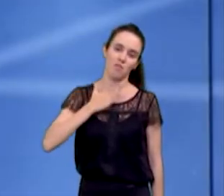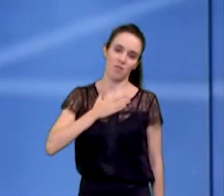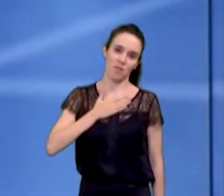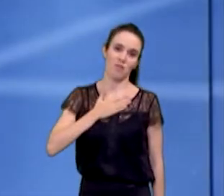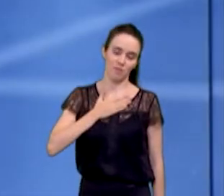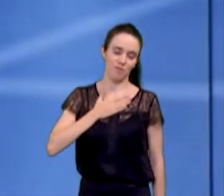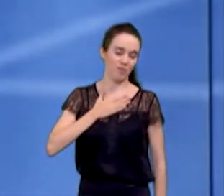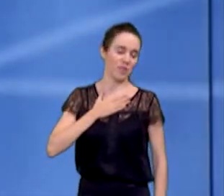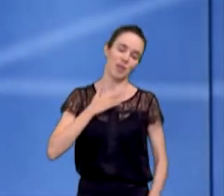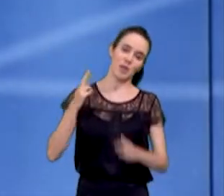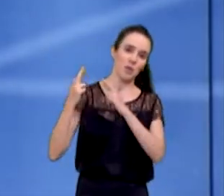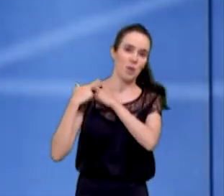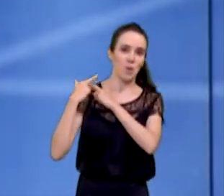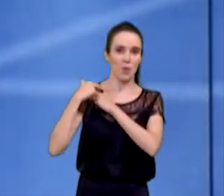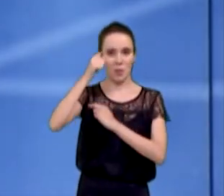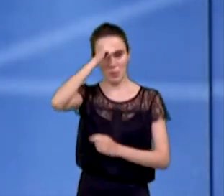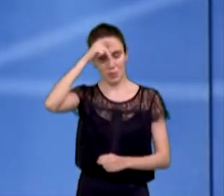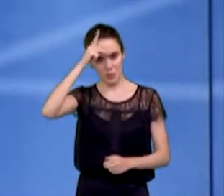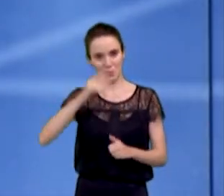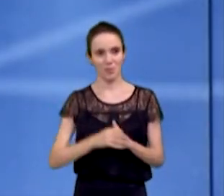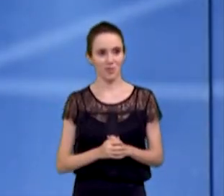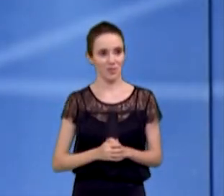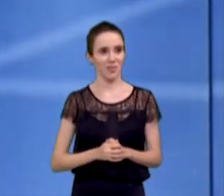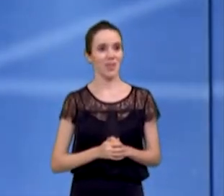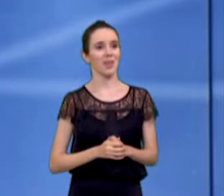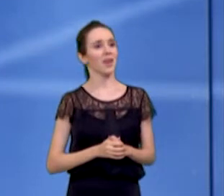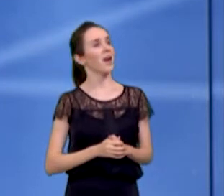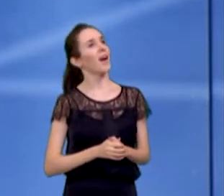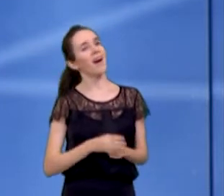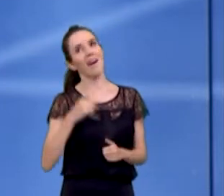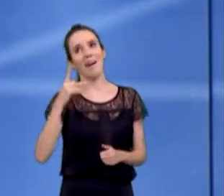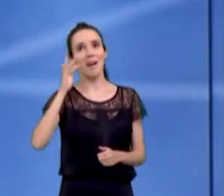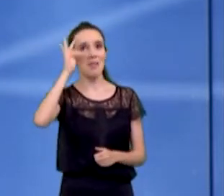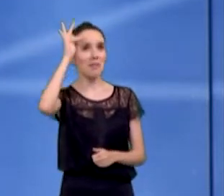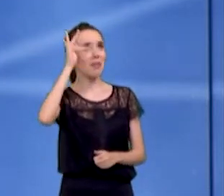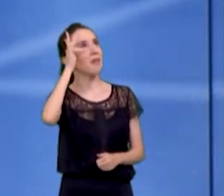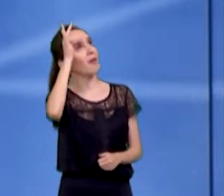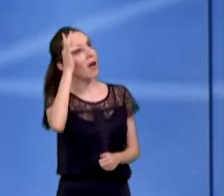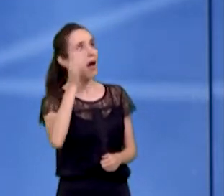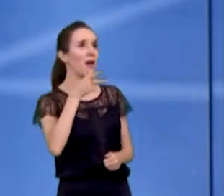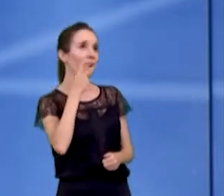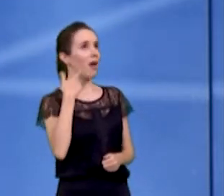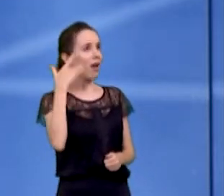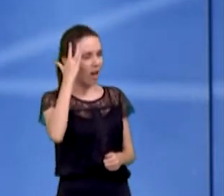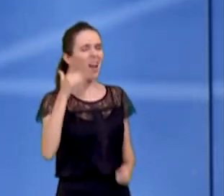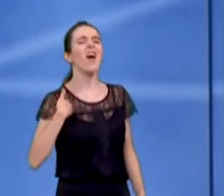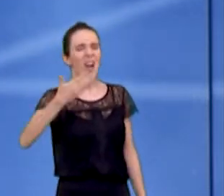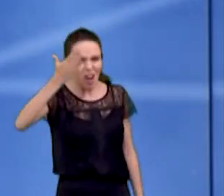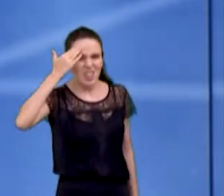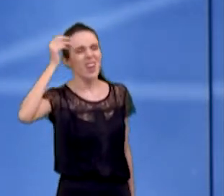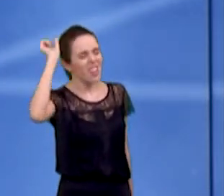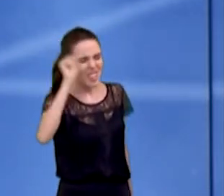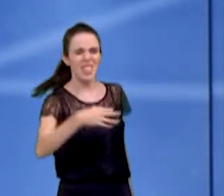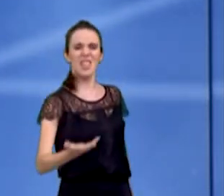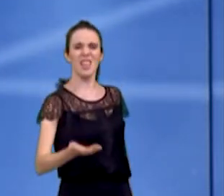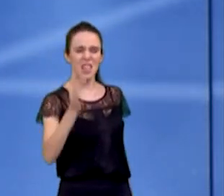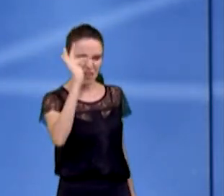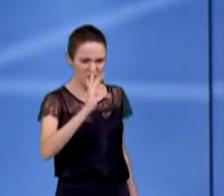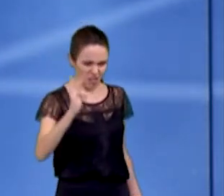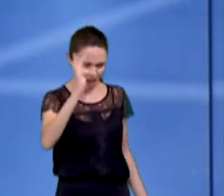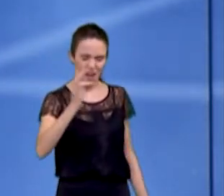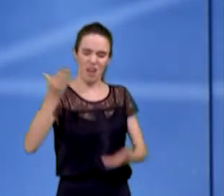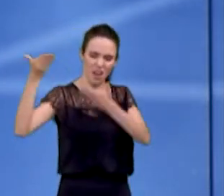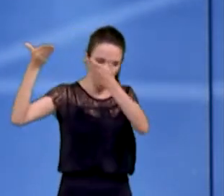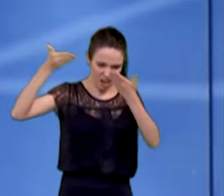A tréplica? Pegadinha do Felício, que está fazendo isso o tempo todo. Eu sei o que é COAPS, sim. A Nibi Morumbi, que é a escola que veio para cá, ela foi